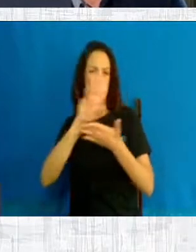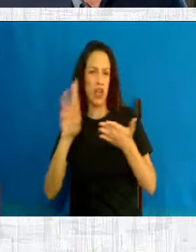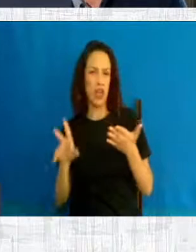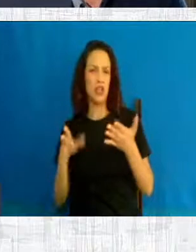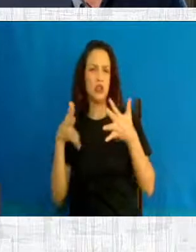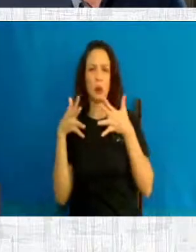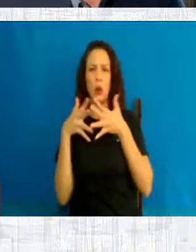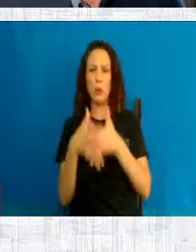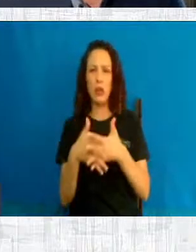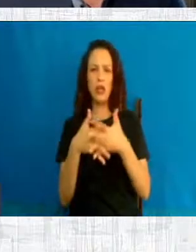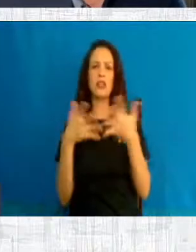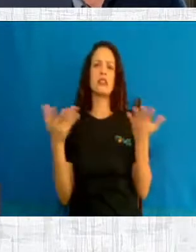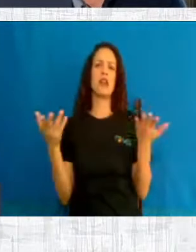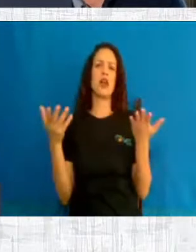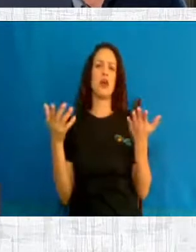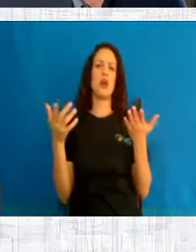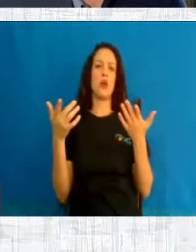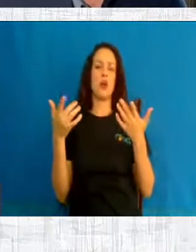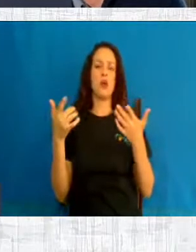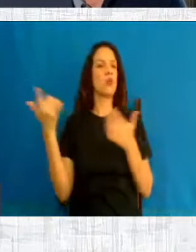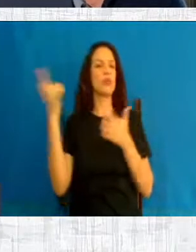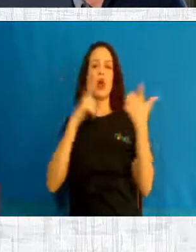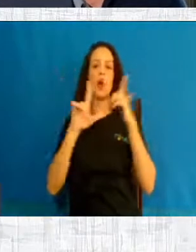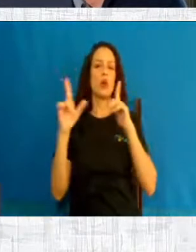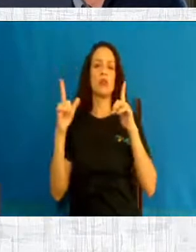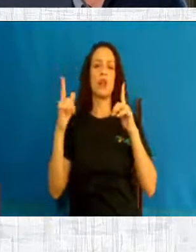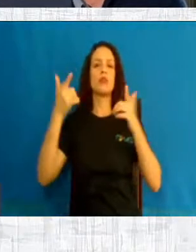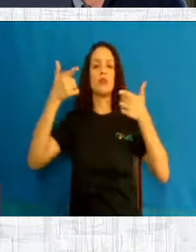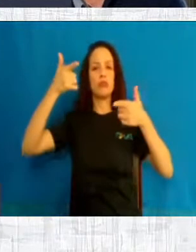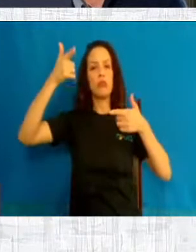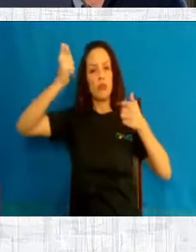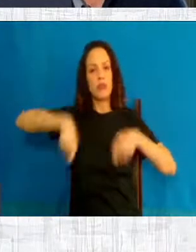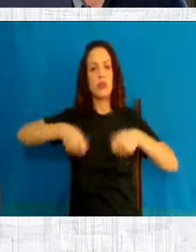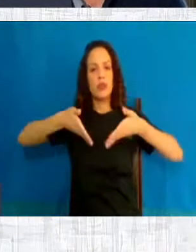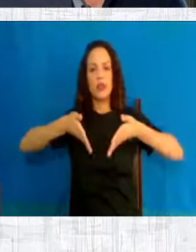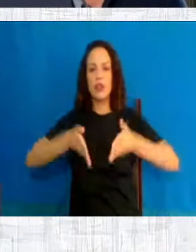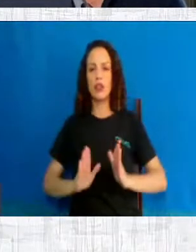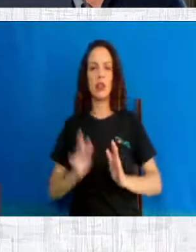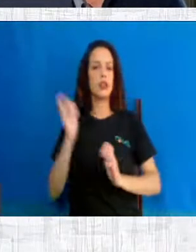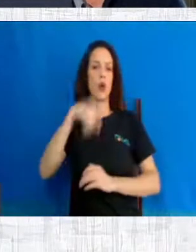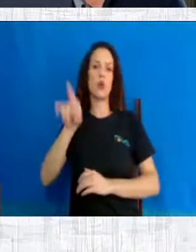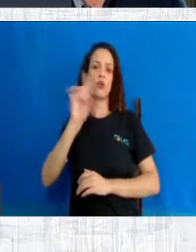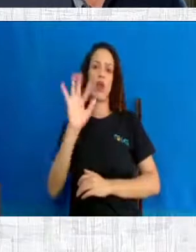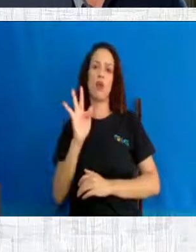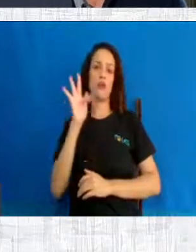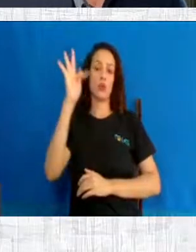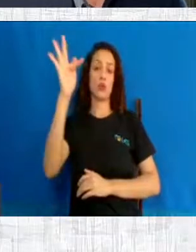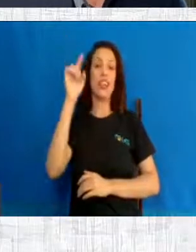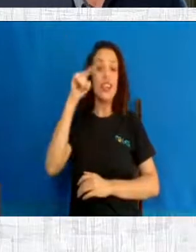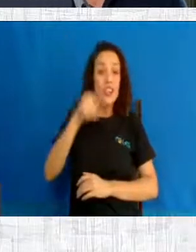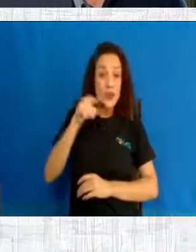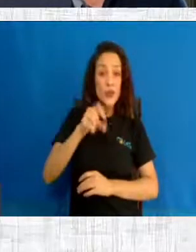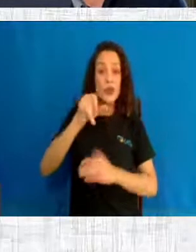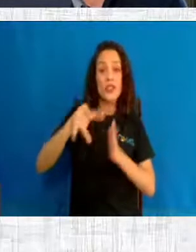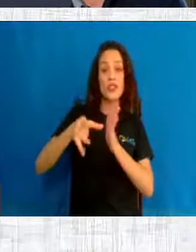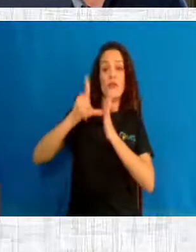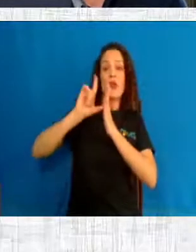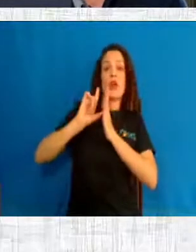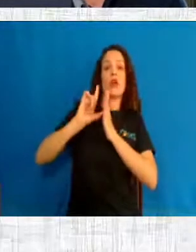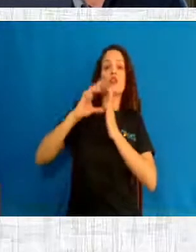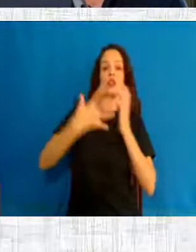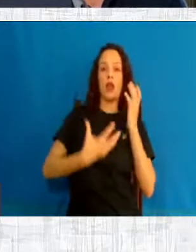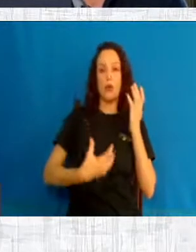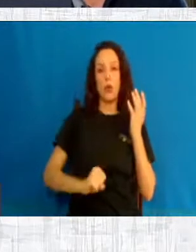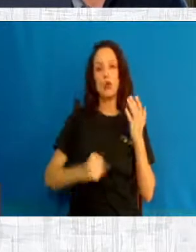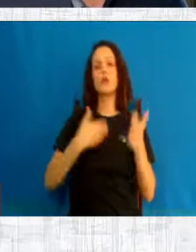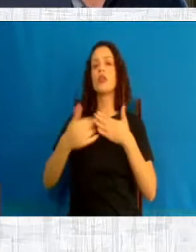frigidez, esterilidade. Tudo isso pode ser provocado pelo aborto, mesmo nas clínicas